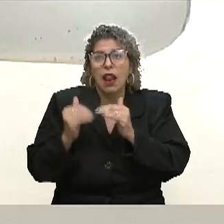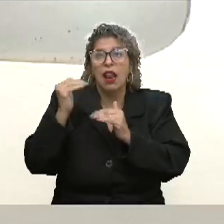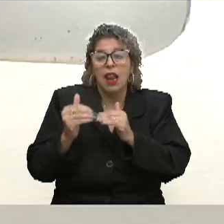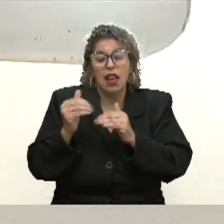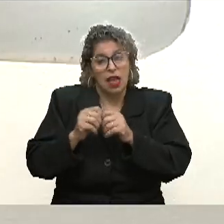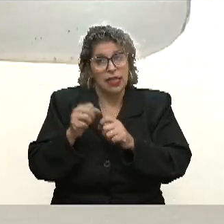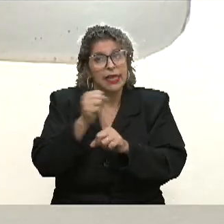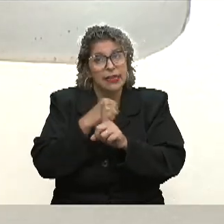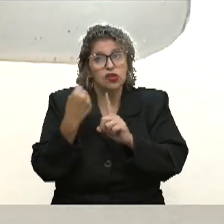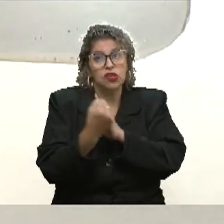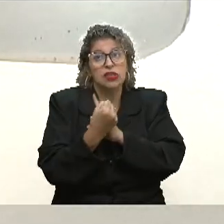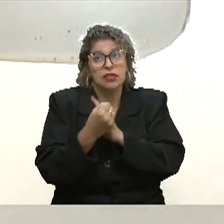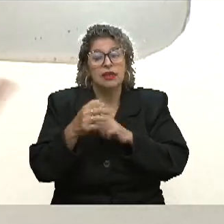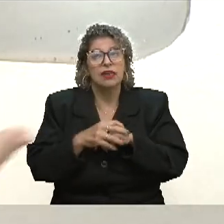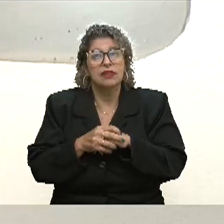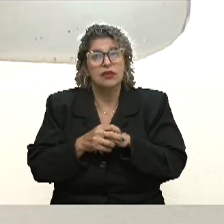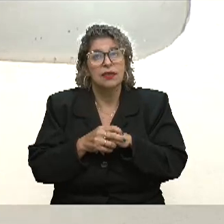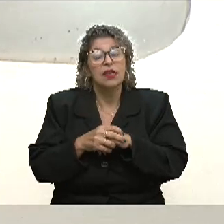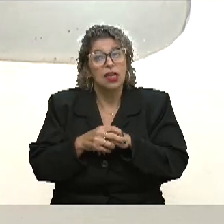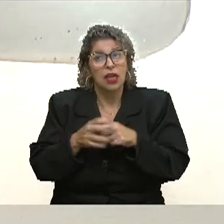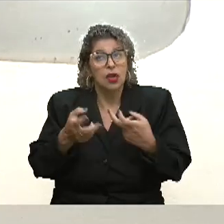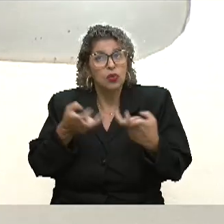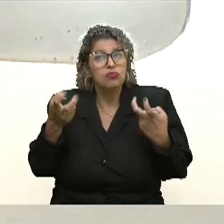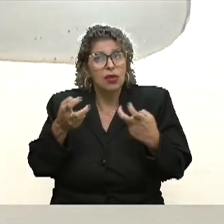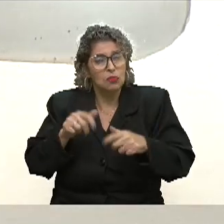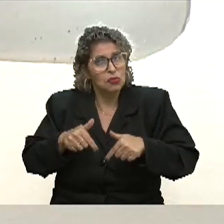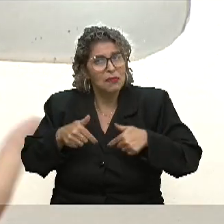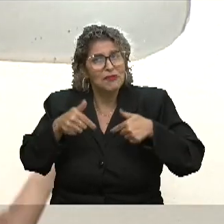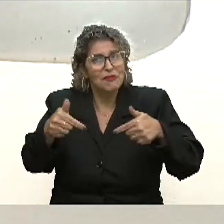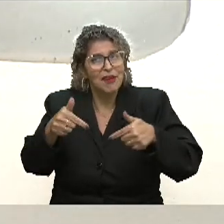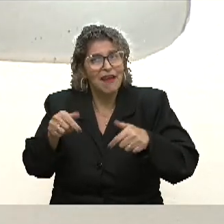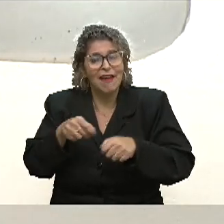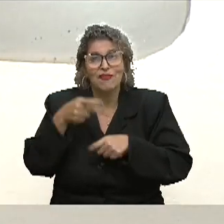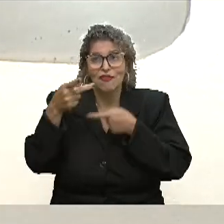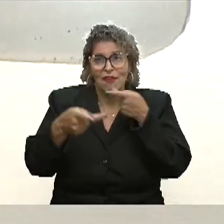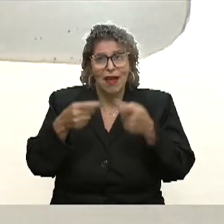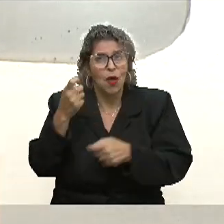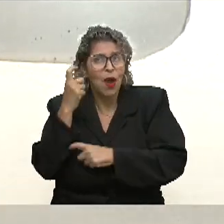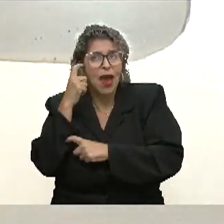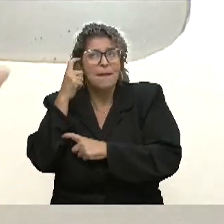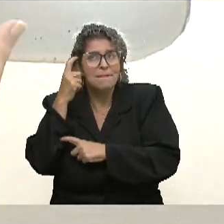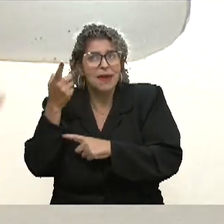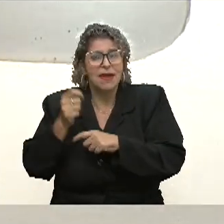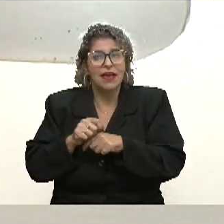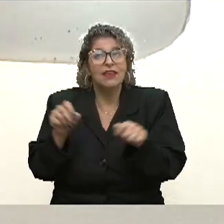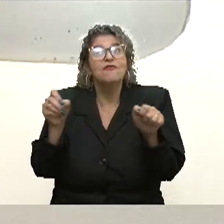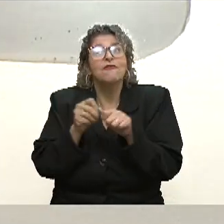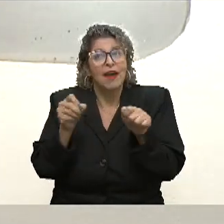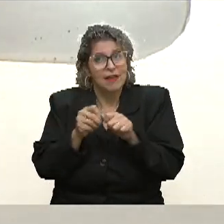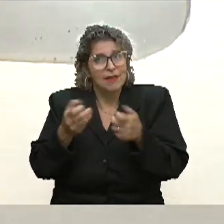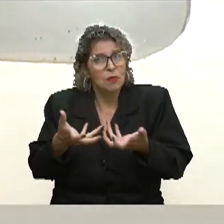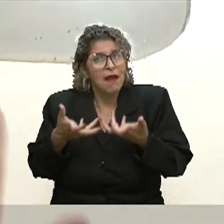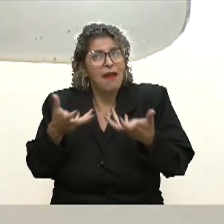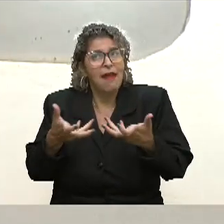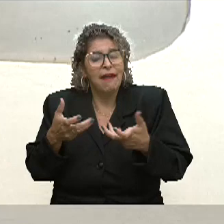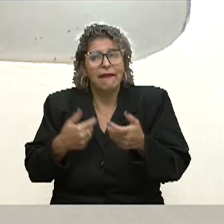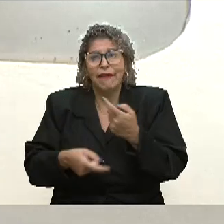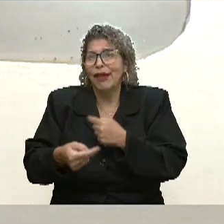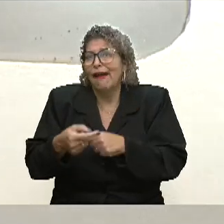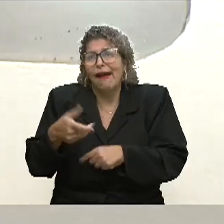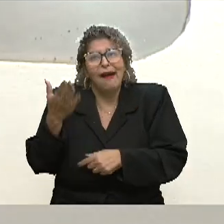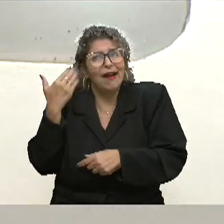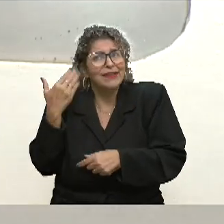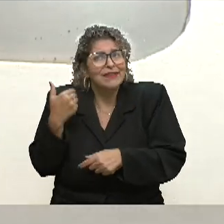sociedade. Hoje, eu vejo que a gente tem muito mais coragem de falar o que a gente pensa, de agir como a gente quer, o que antes não